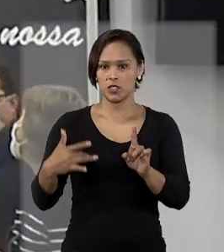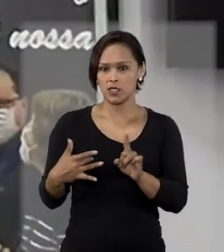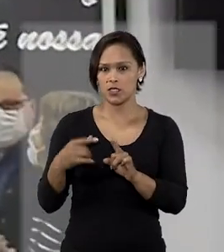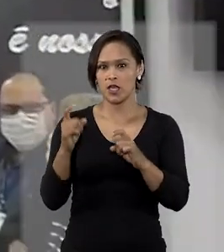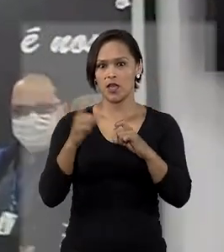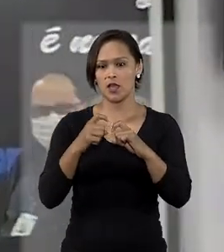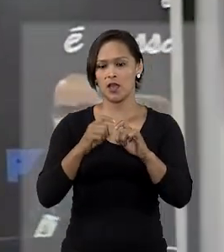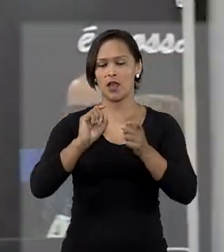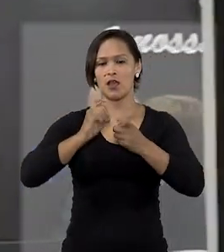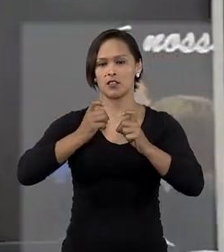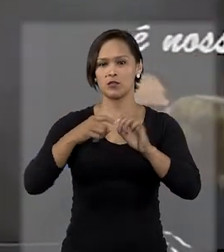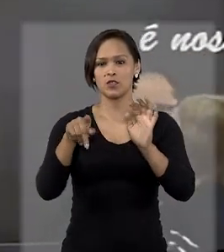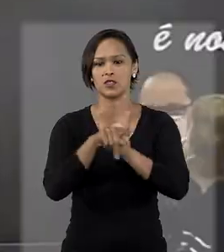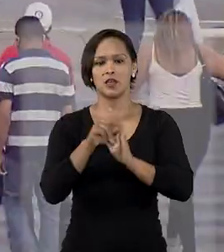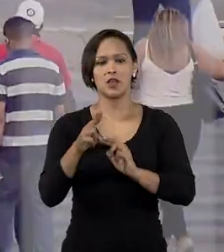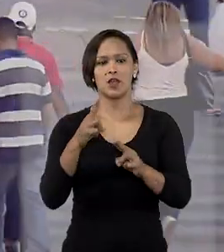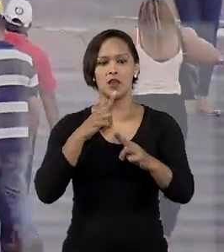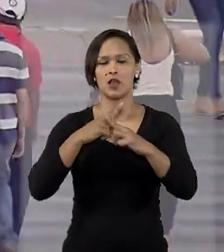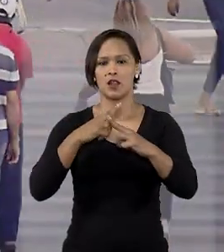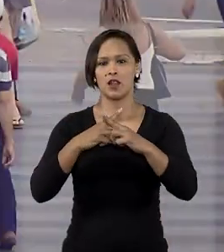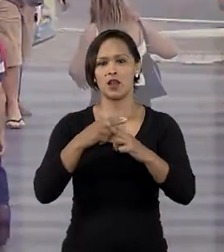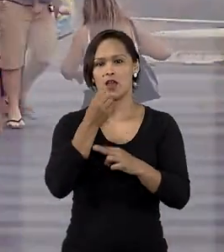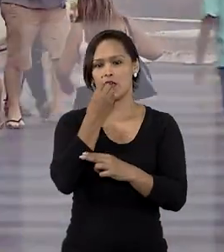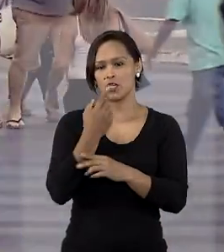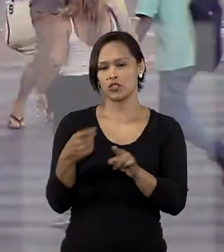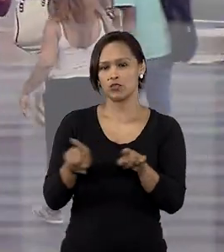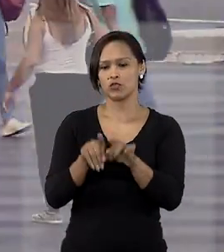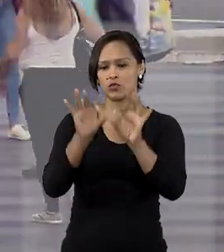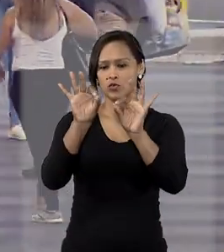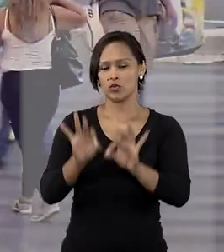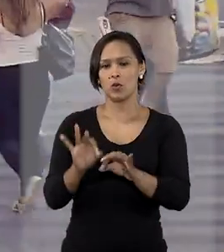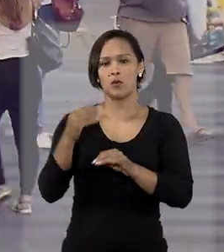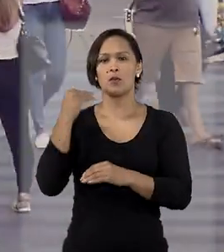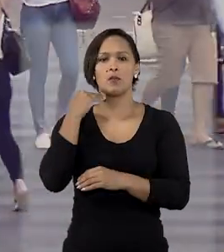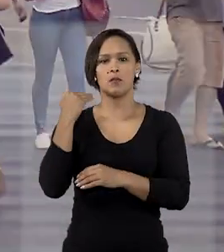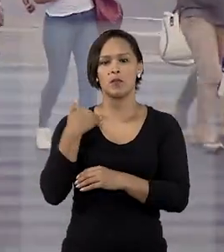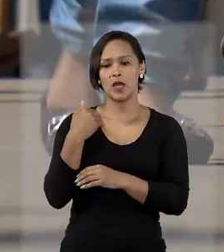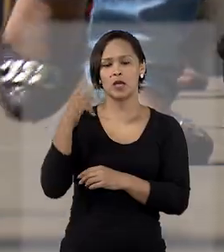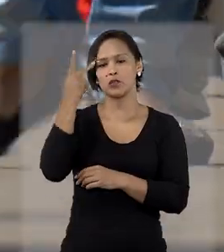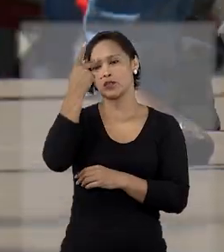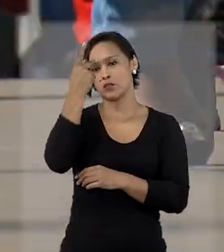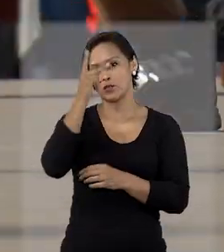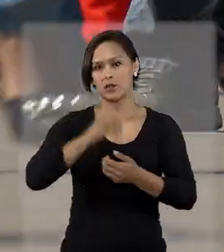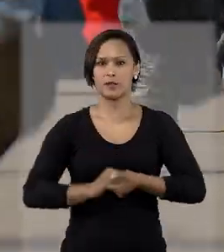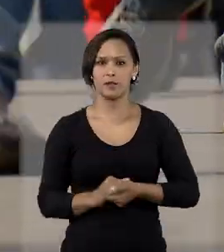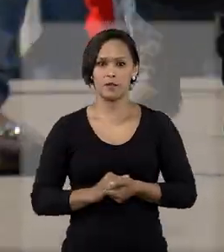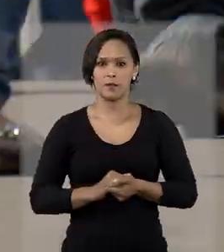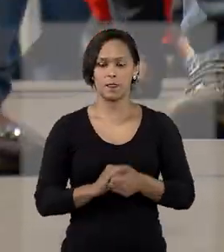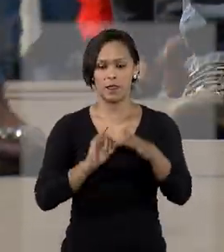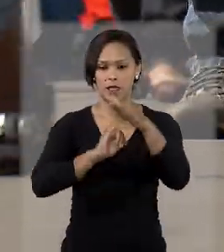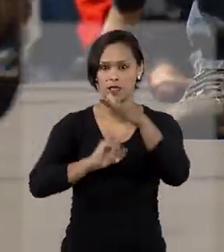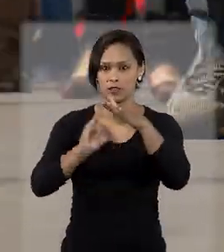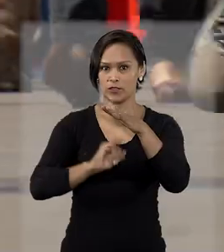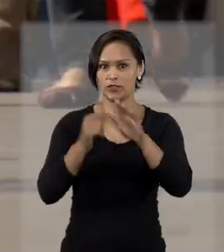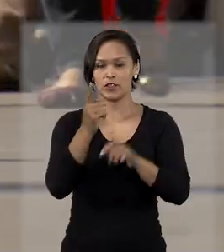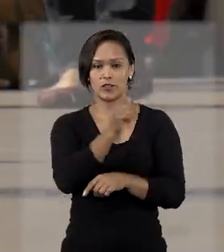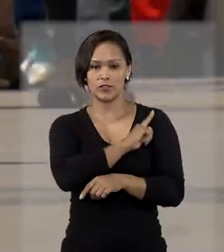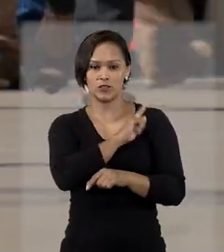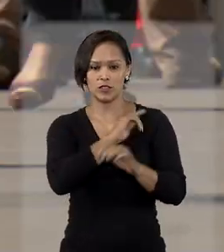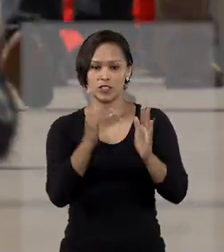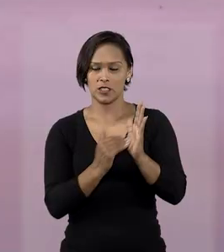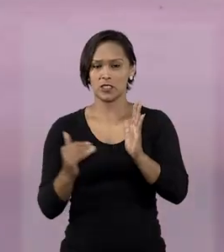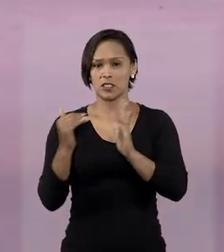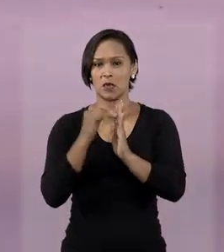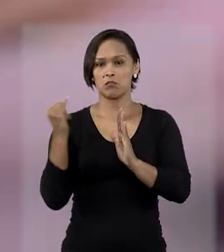administrado pela Caixa Beneficiente dos funcionários do Banco do Estado de São Paulo, entidade de autogestão que, segundo a